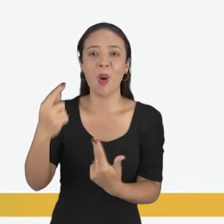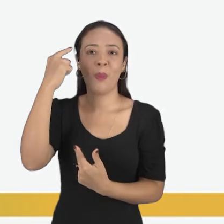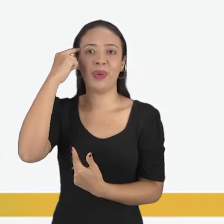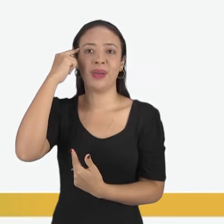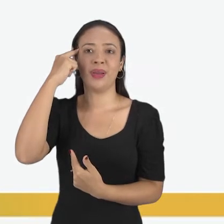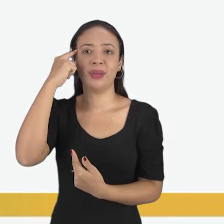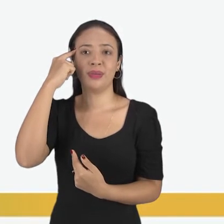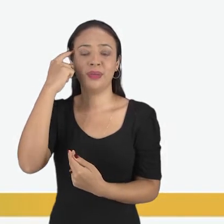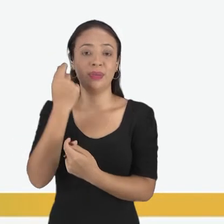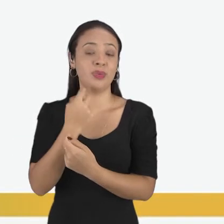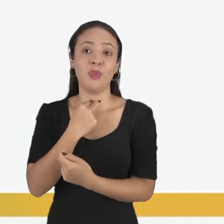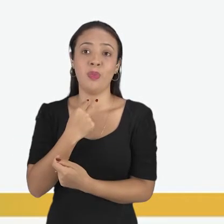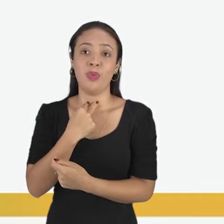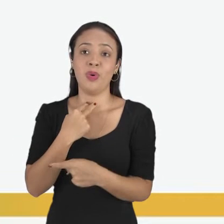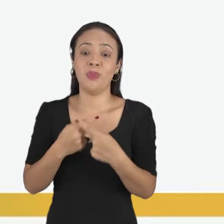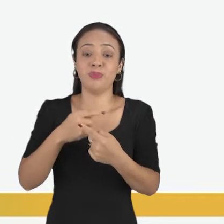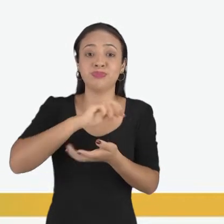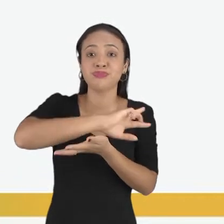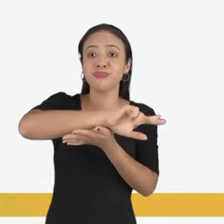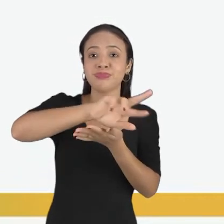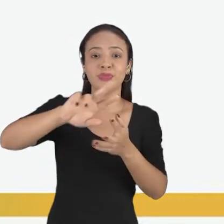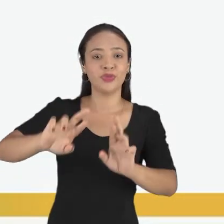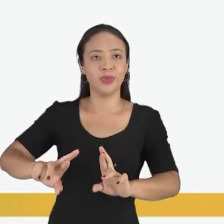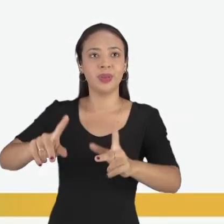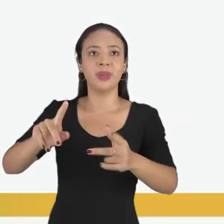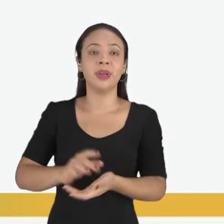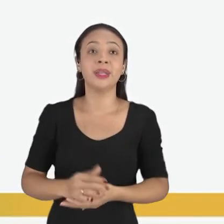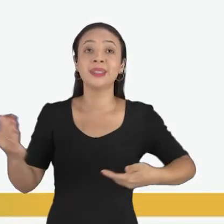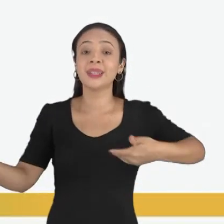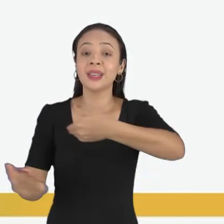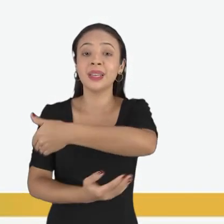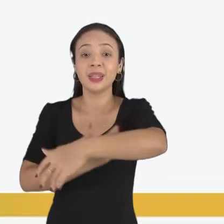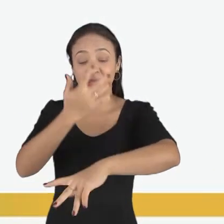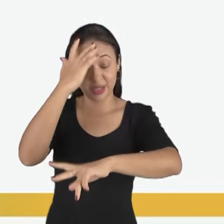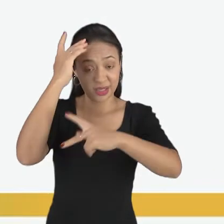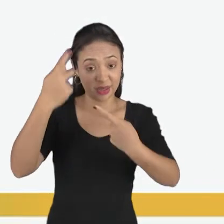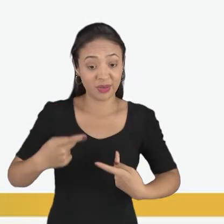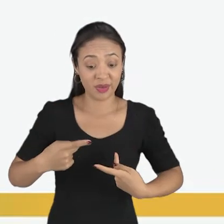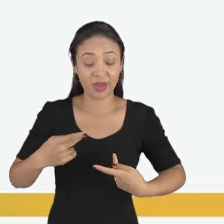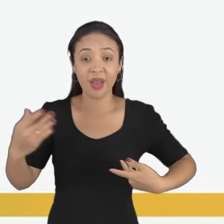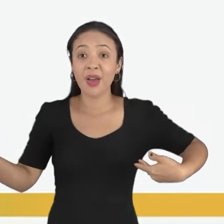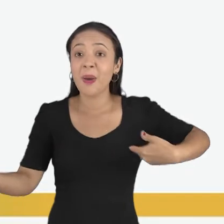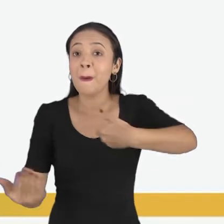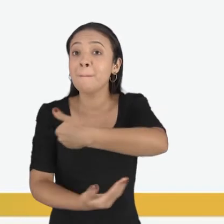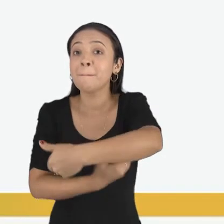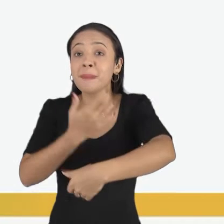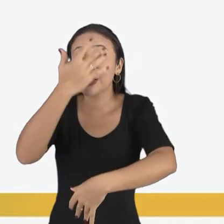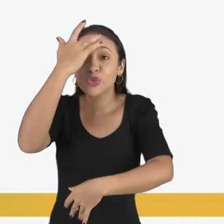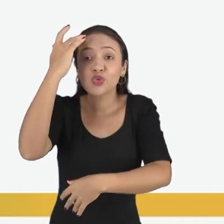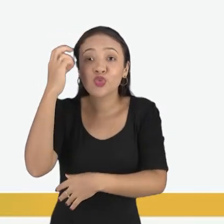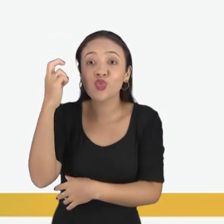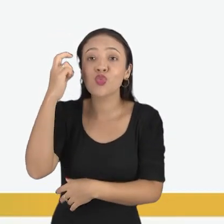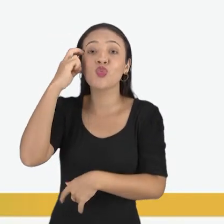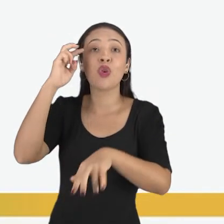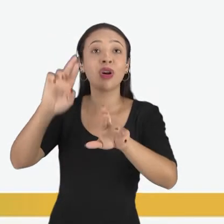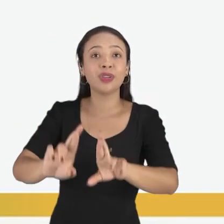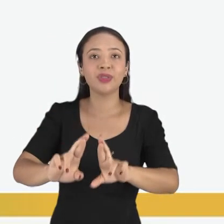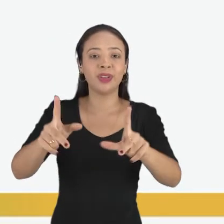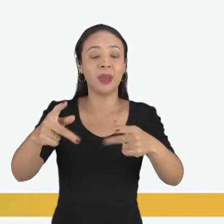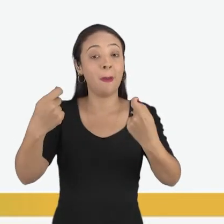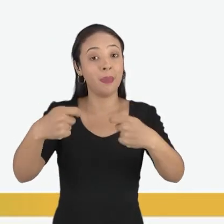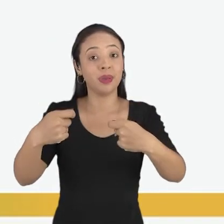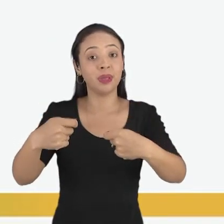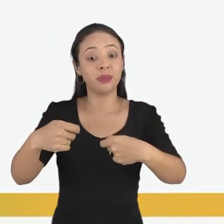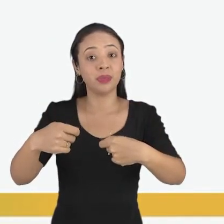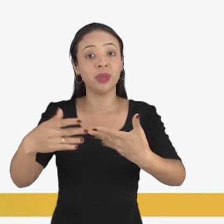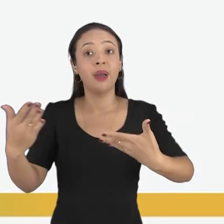As relações humanas envolvem diferentes pessoas, famílias, grupos, religiões, culturas. Nós temos que conviver com todas